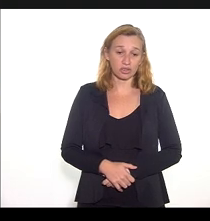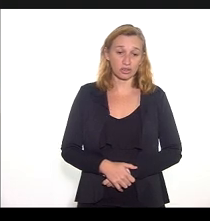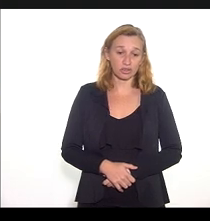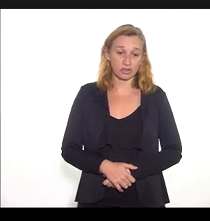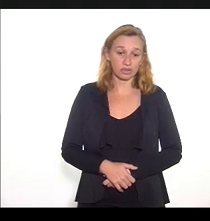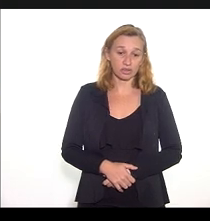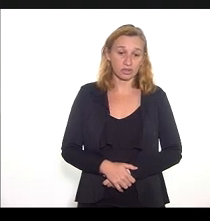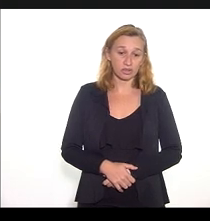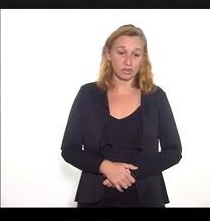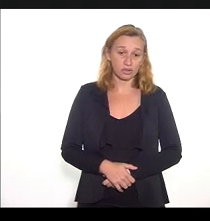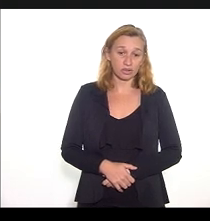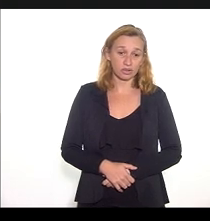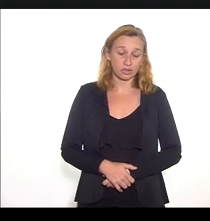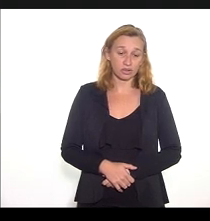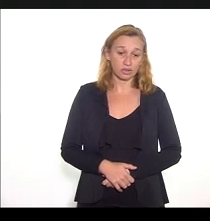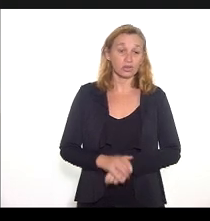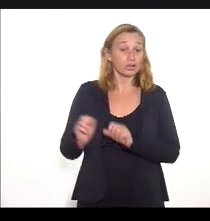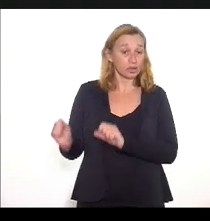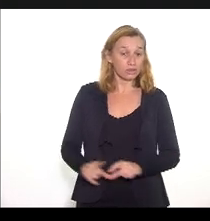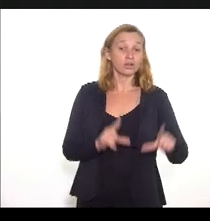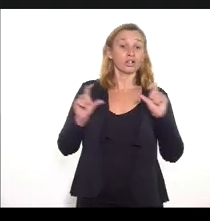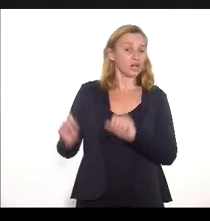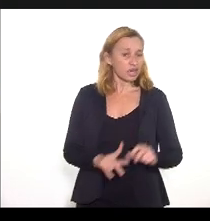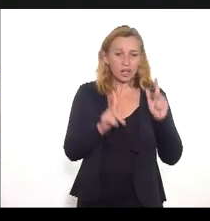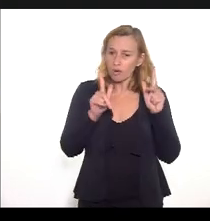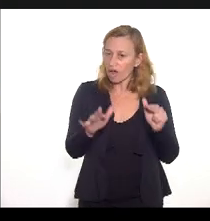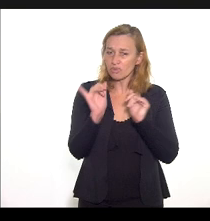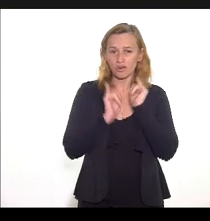Outro slide, com a mesma informação.